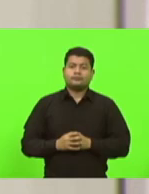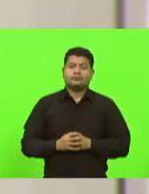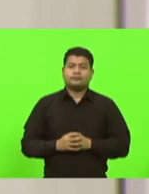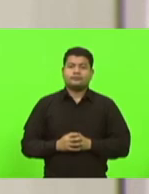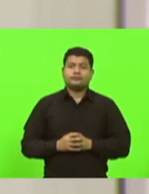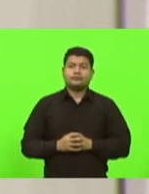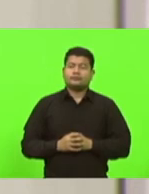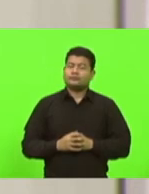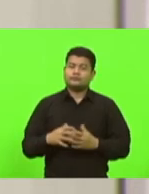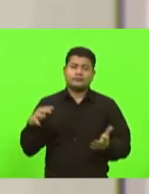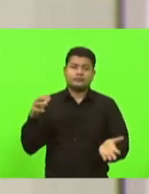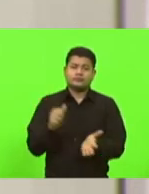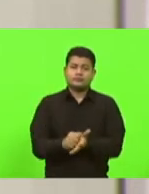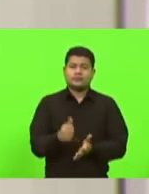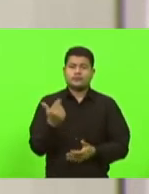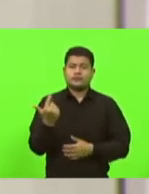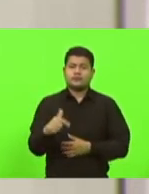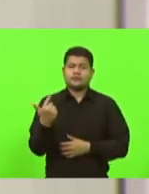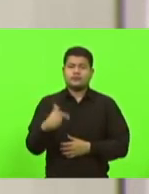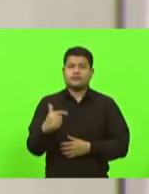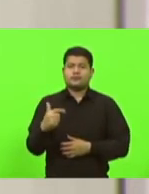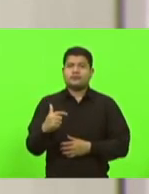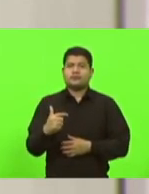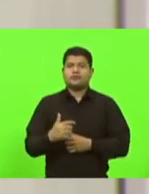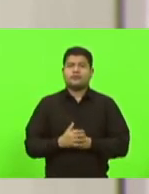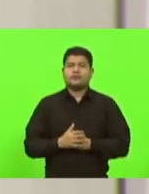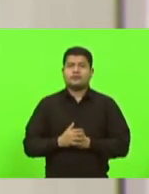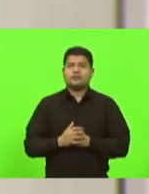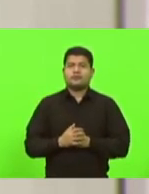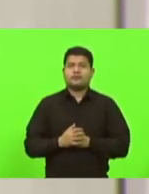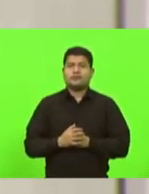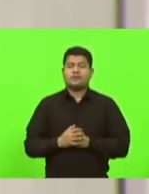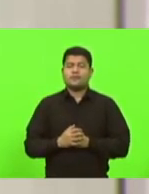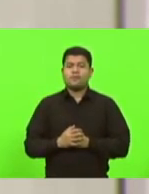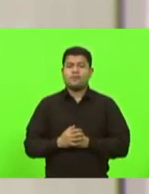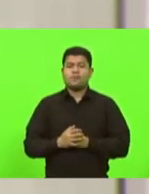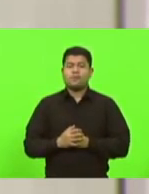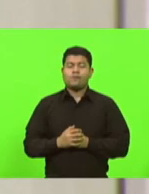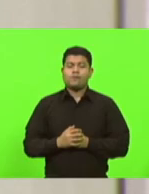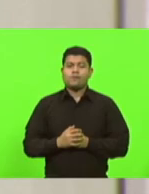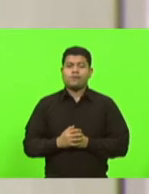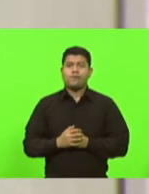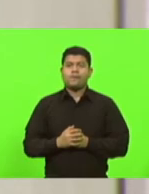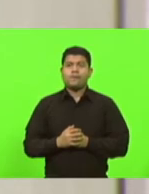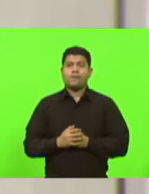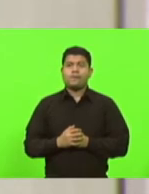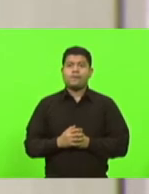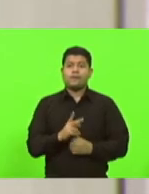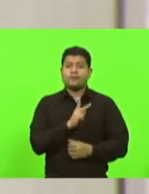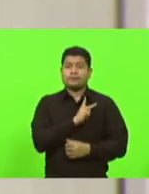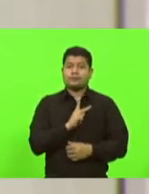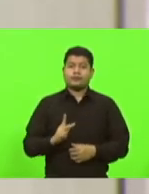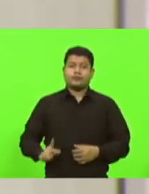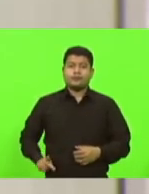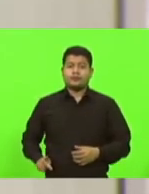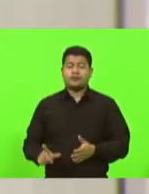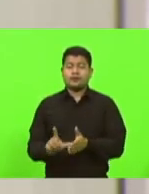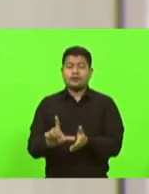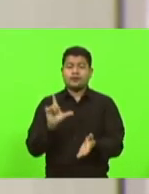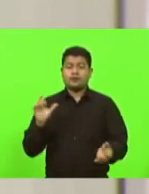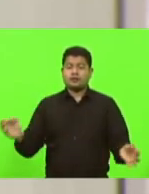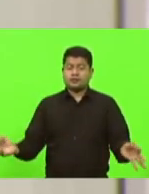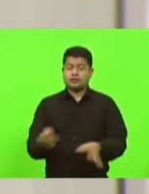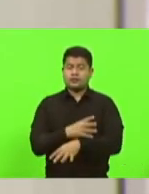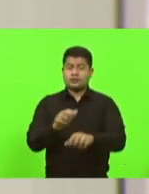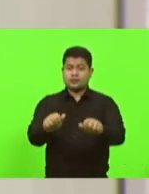Não havendo, então, nenhum deputado que fará uso da palavra, esta presidência, antes de encerrar